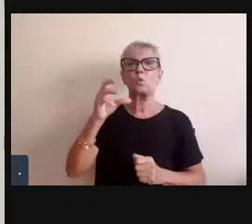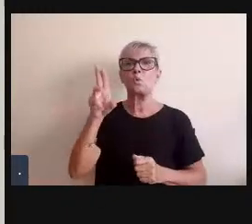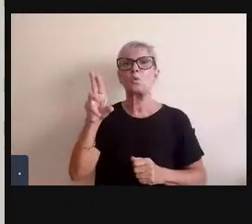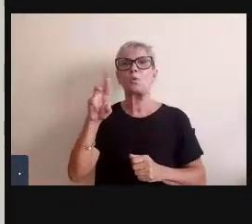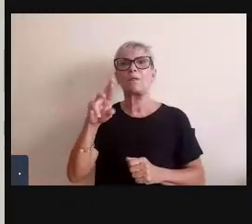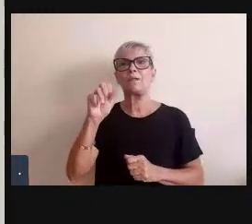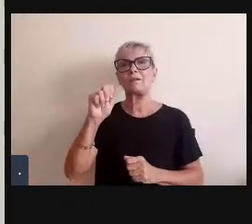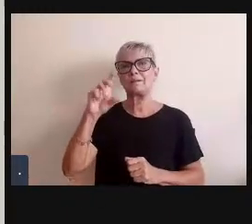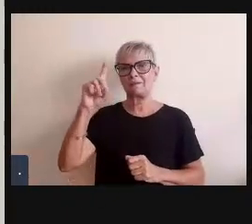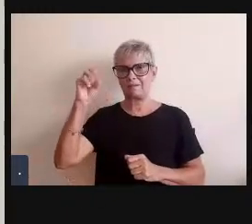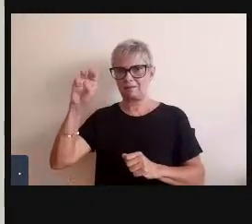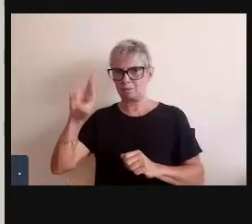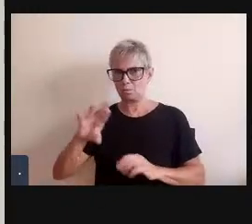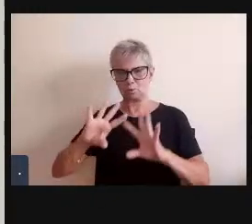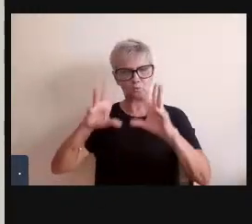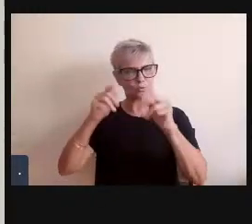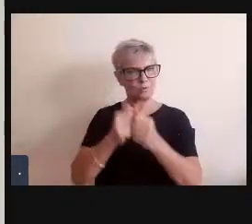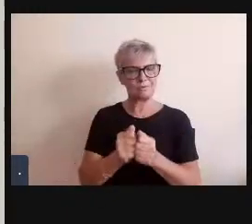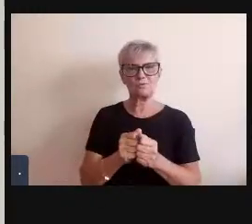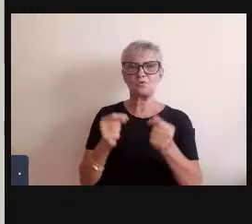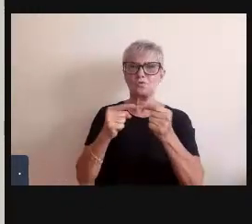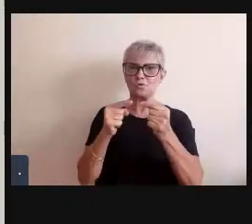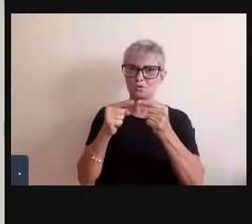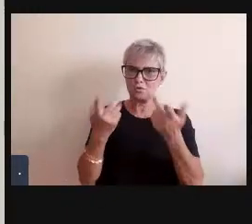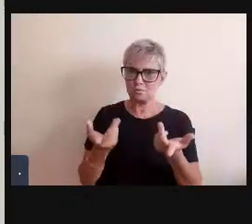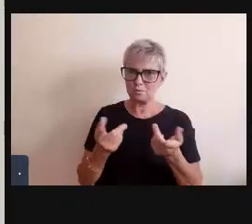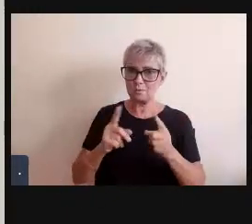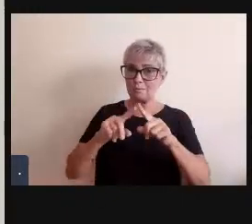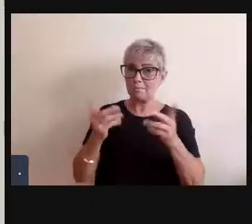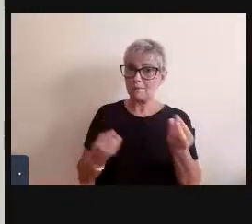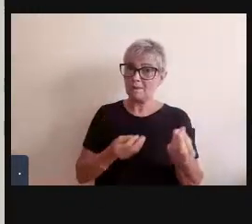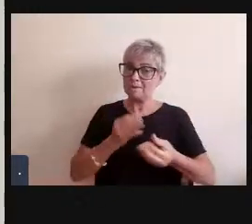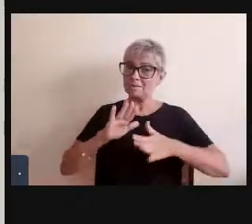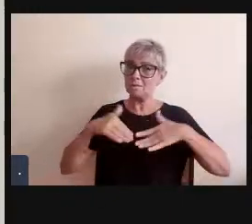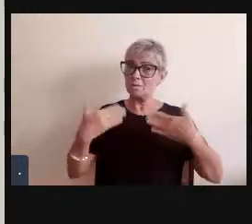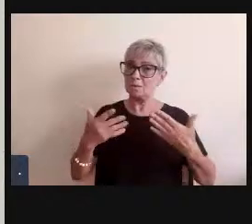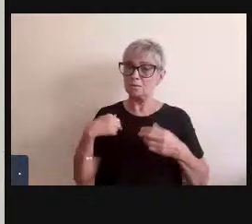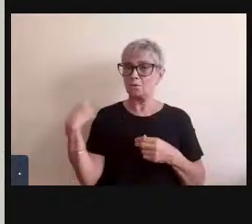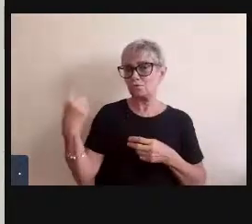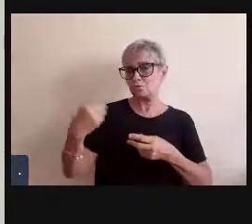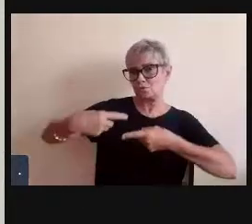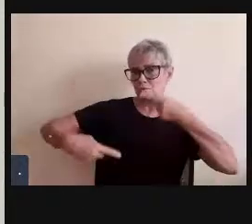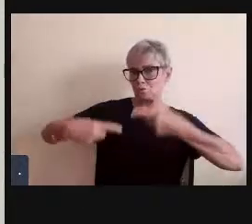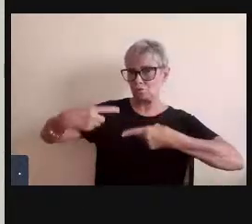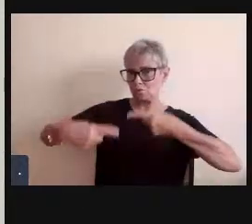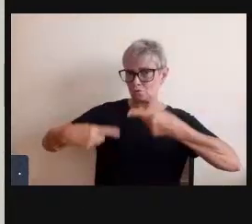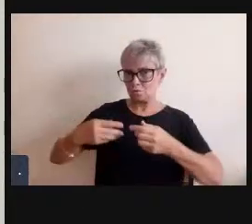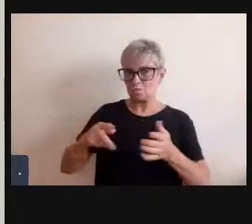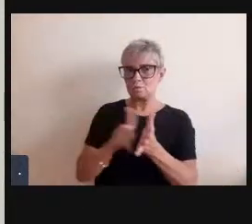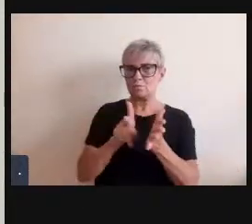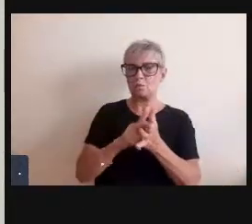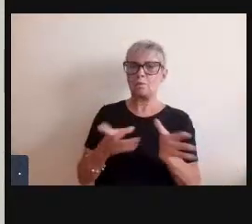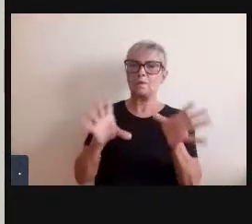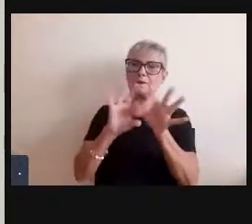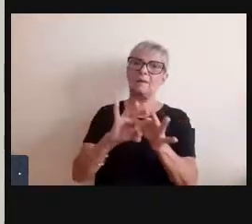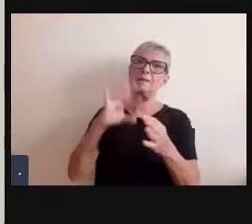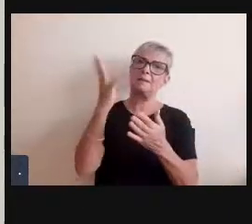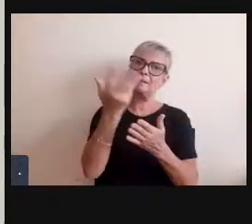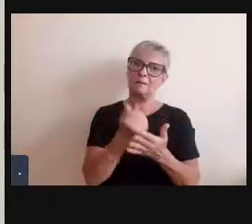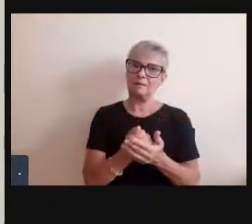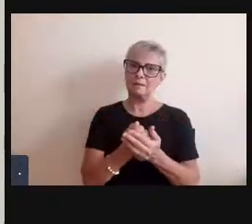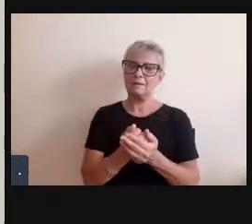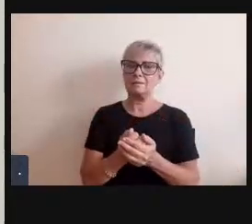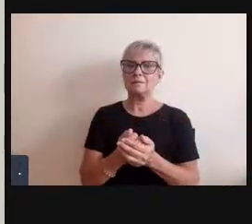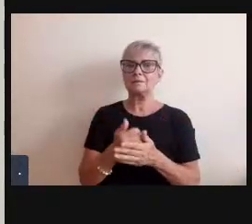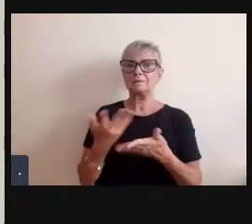os gostos. Mas, nesse caso, quando nós discutimos a curadoria em arte, a partir dessa